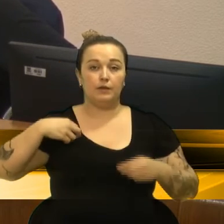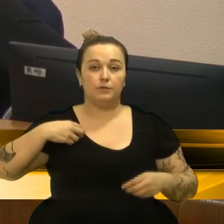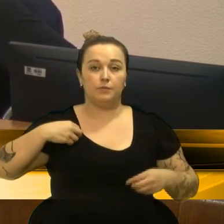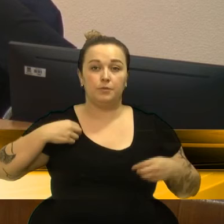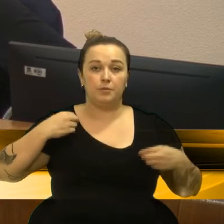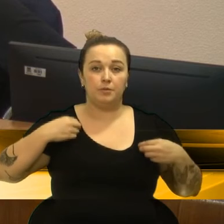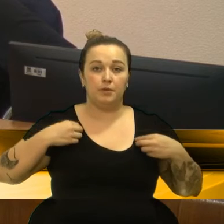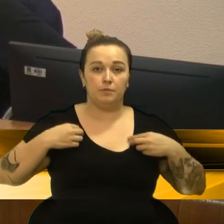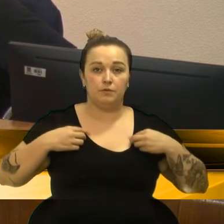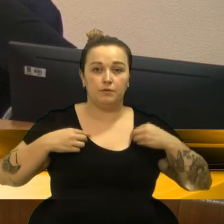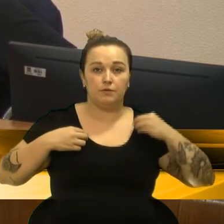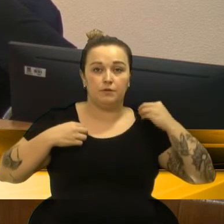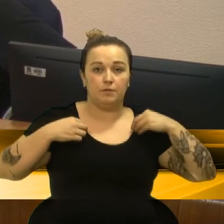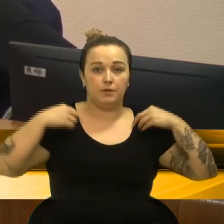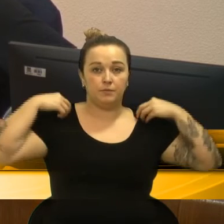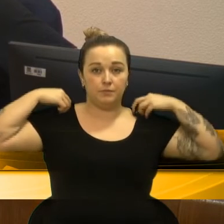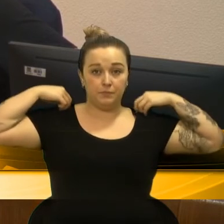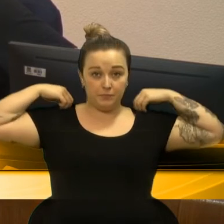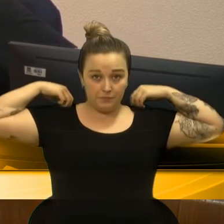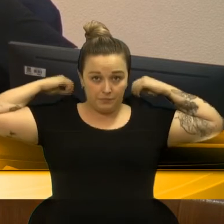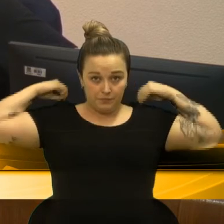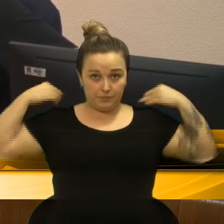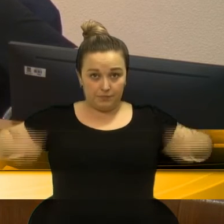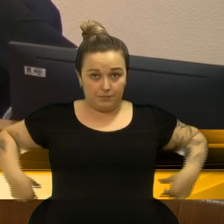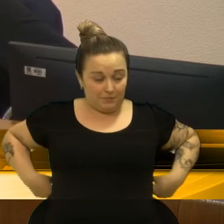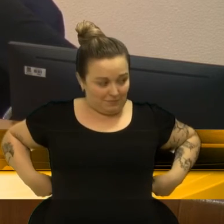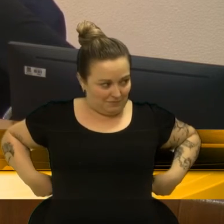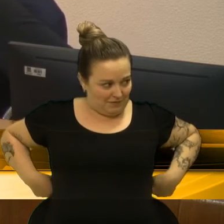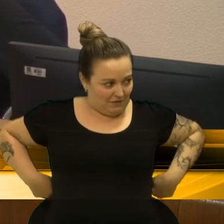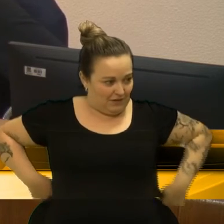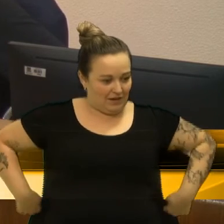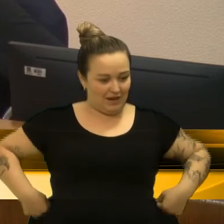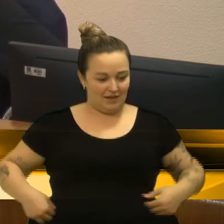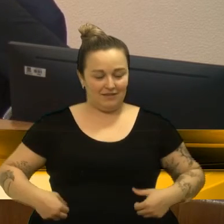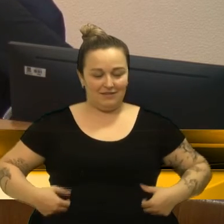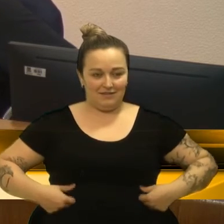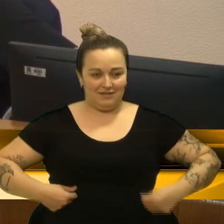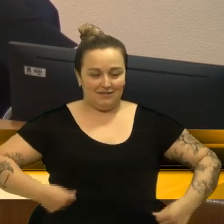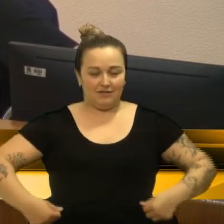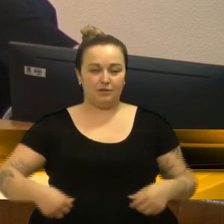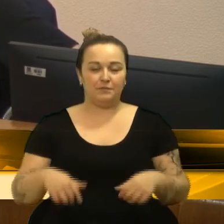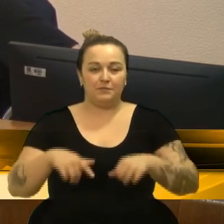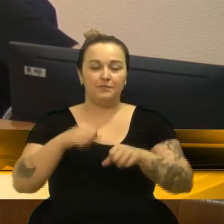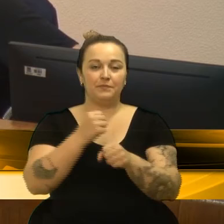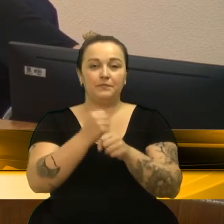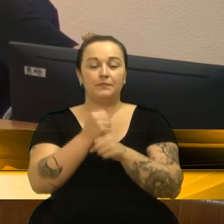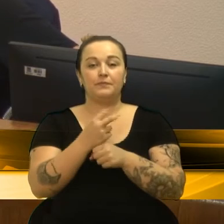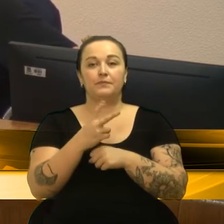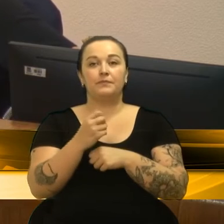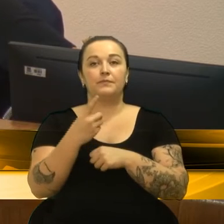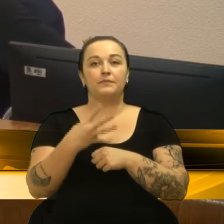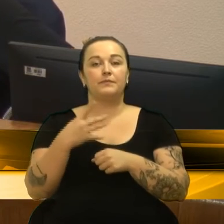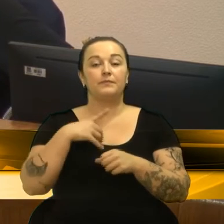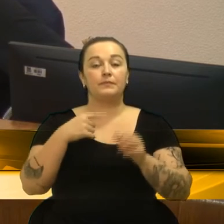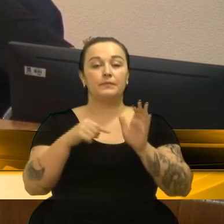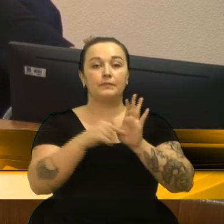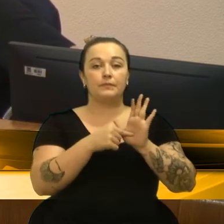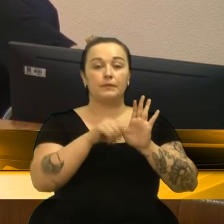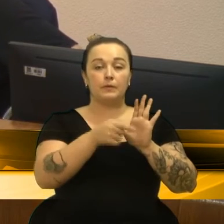autos IC 00748.00187, barra 2014 e do IC 1.29